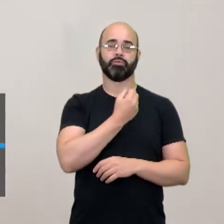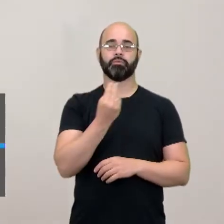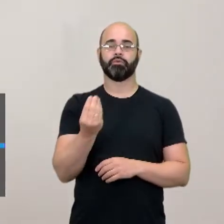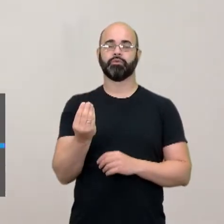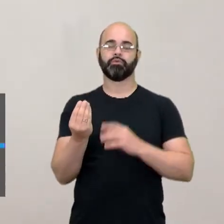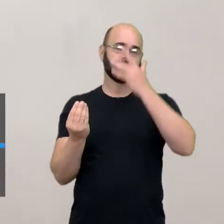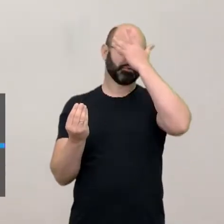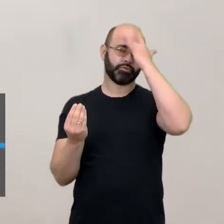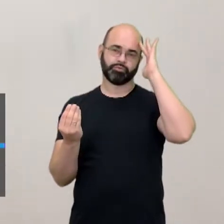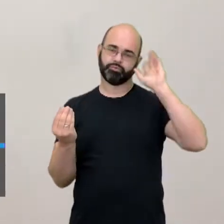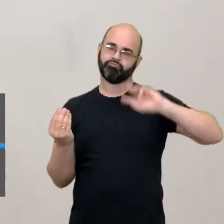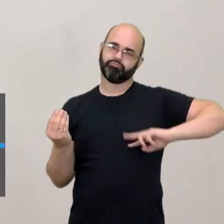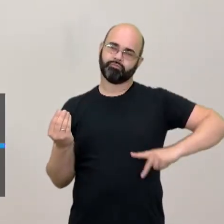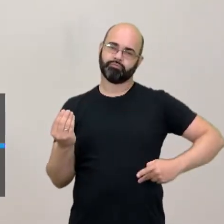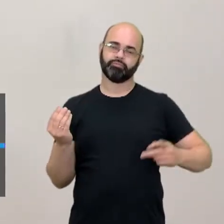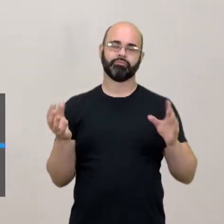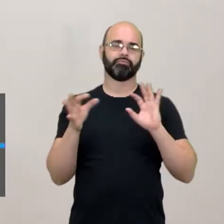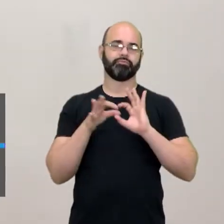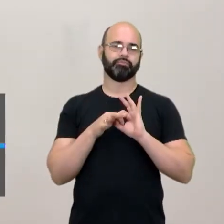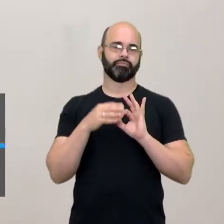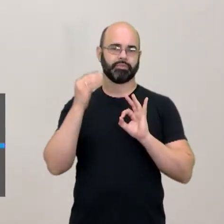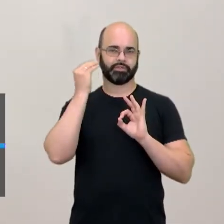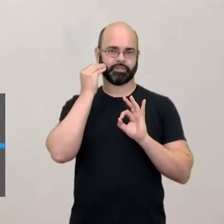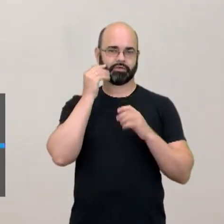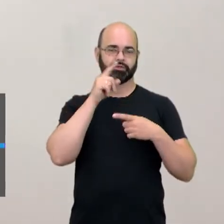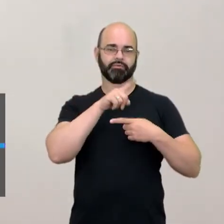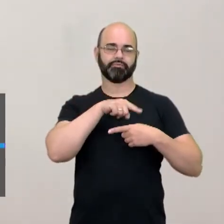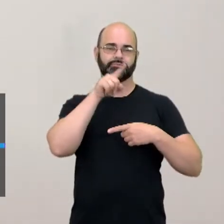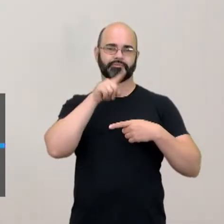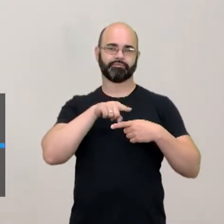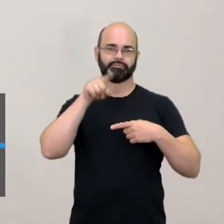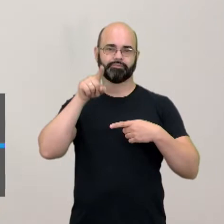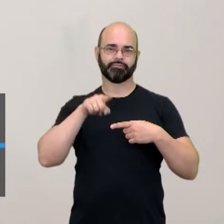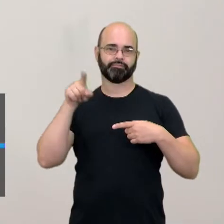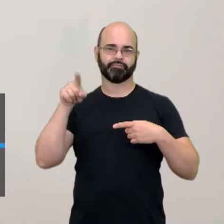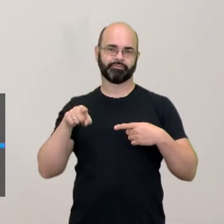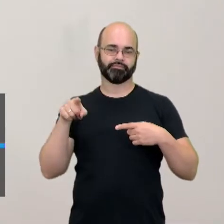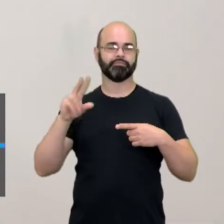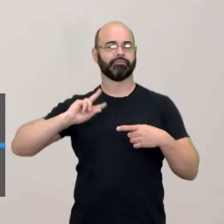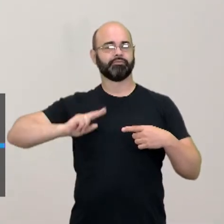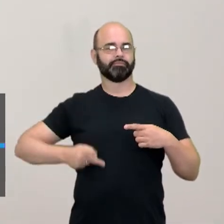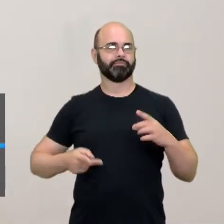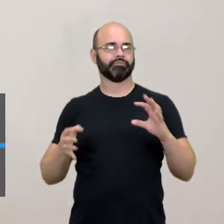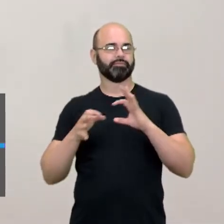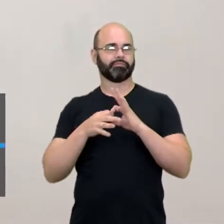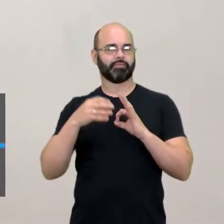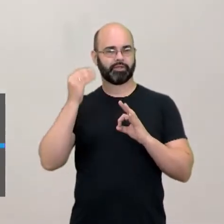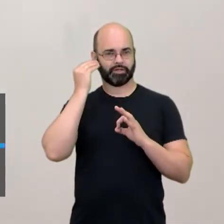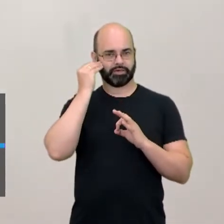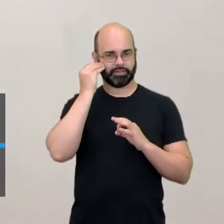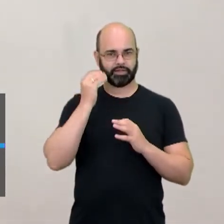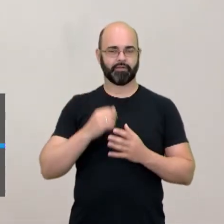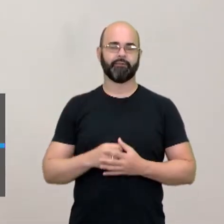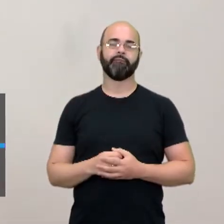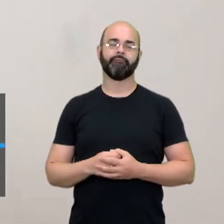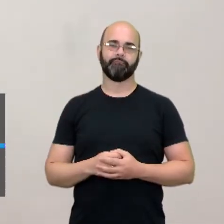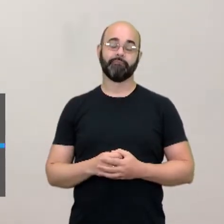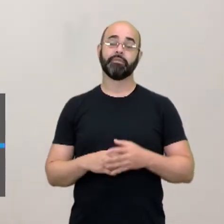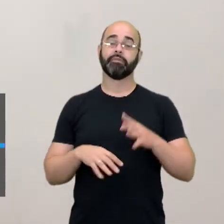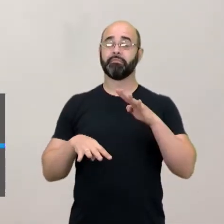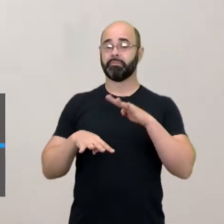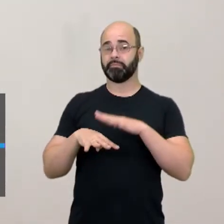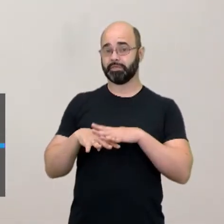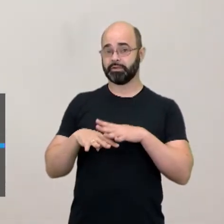uma humanização das estatísticas, lembrando que a matemática, por mais dura, por mais